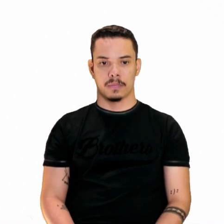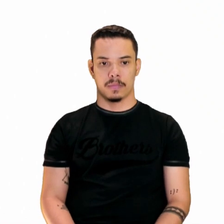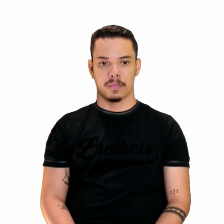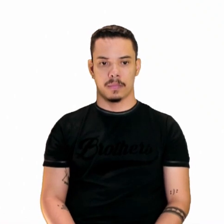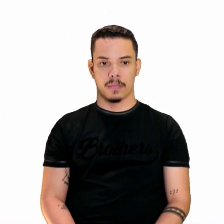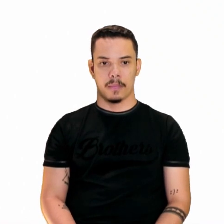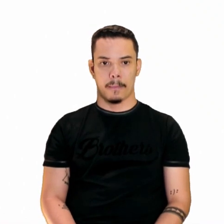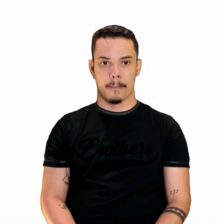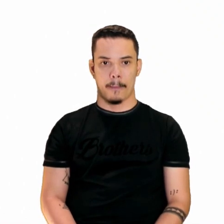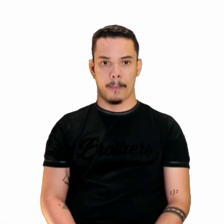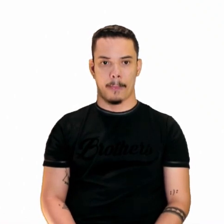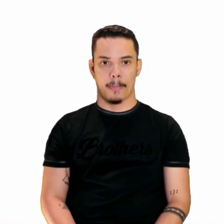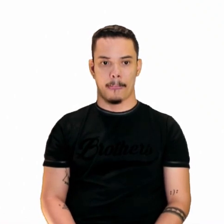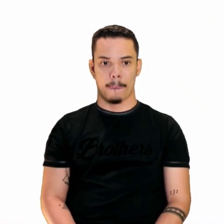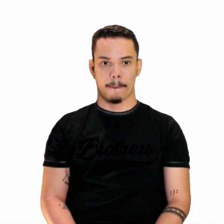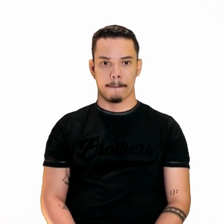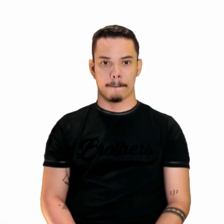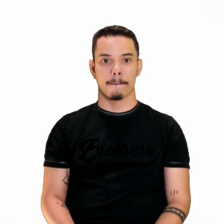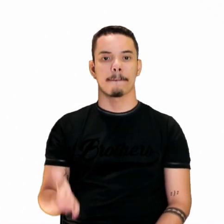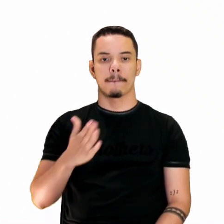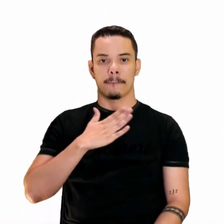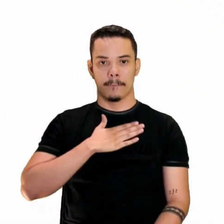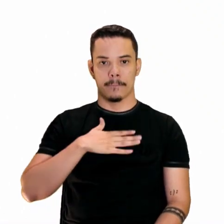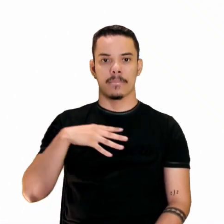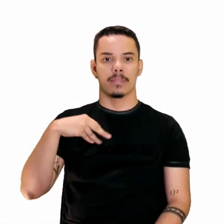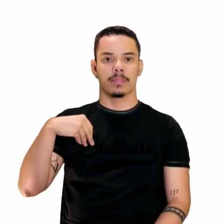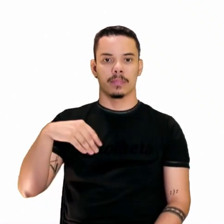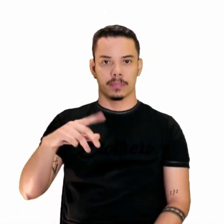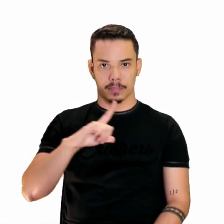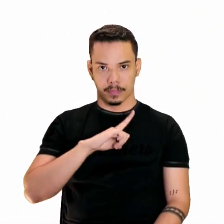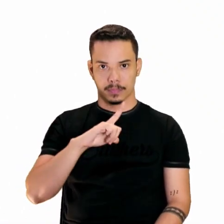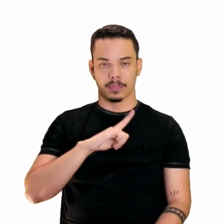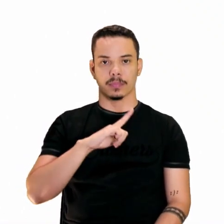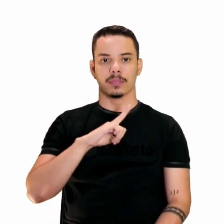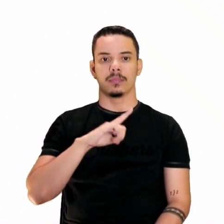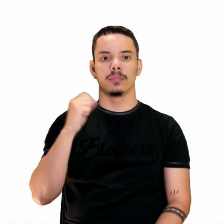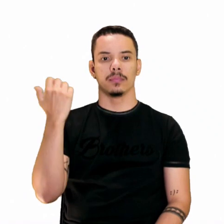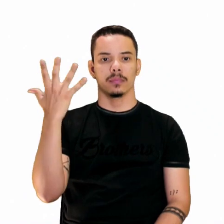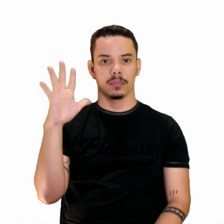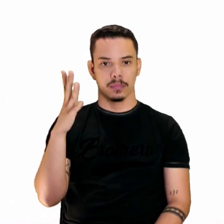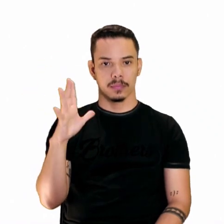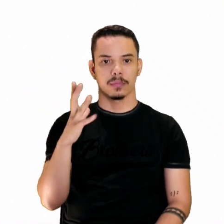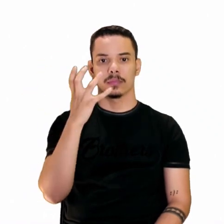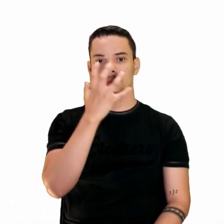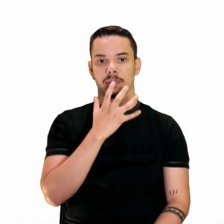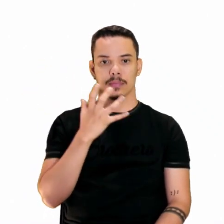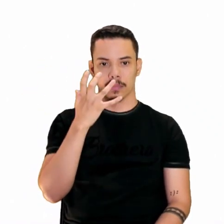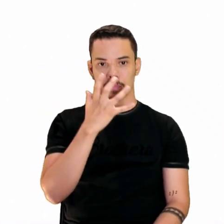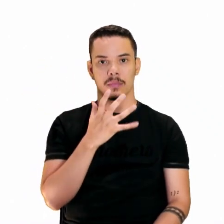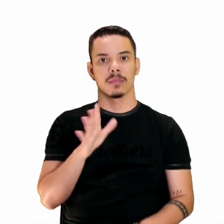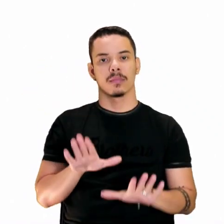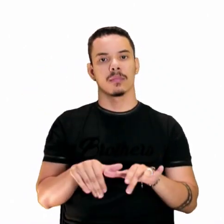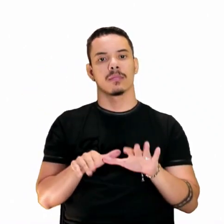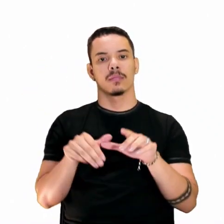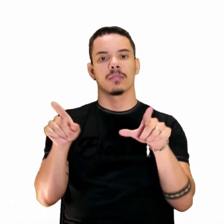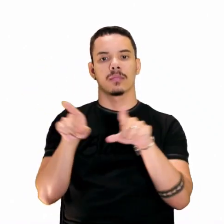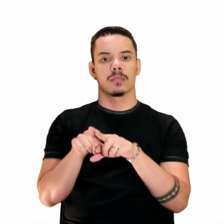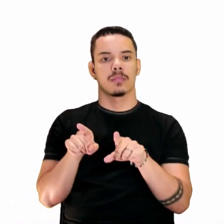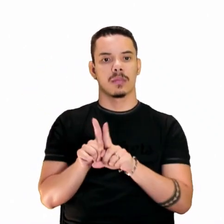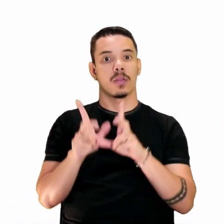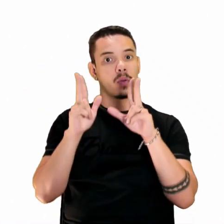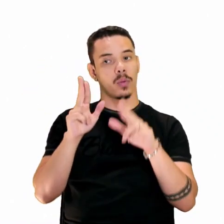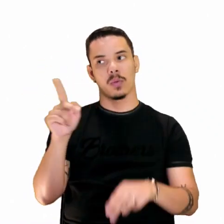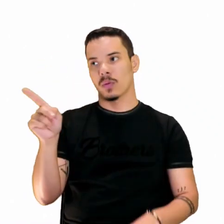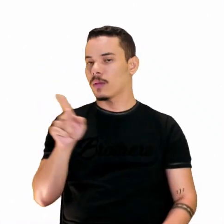original. Minha terra tem palmeiras. Onde canto, sabeá? As aves que aqui gorjeiam, não